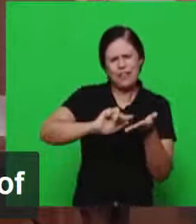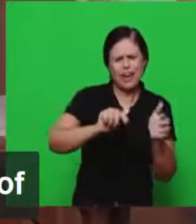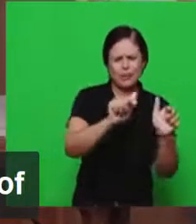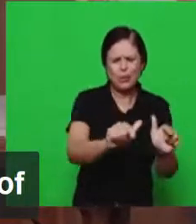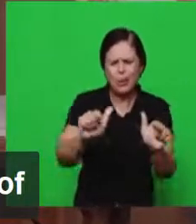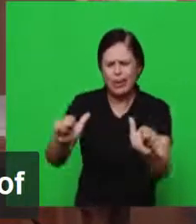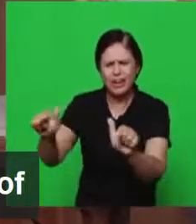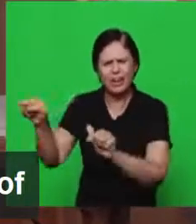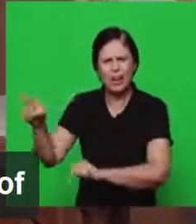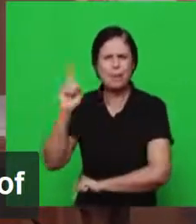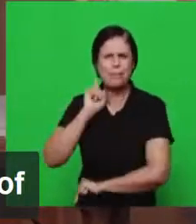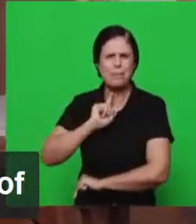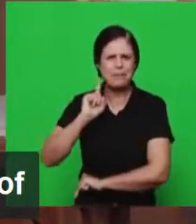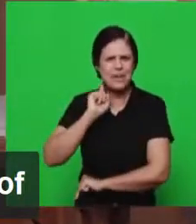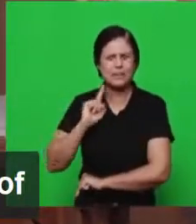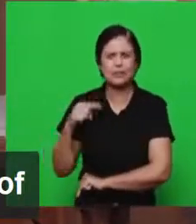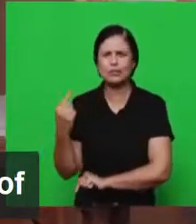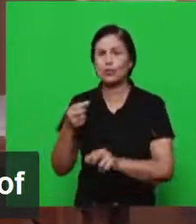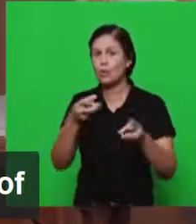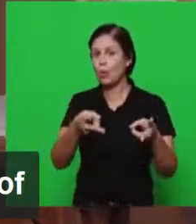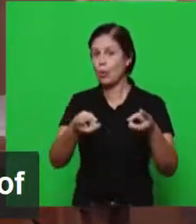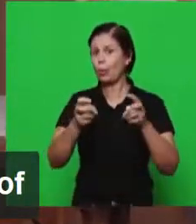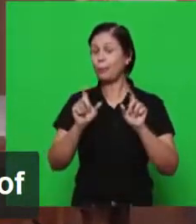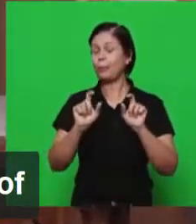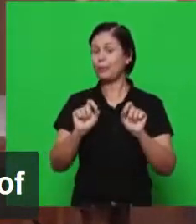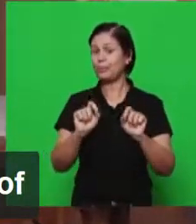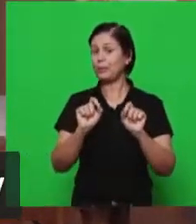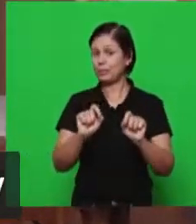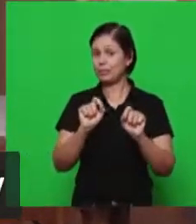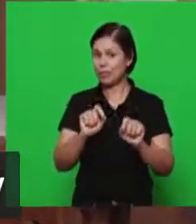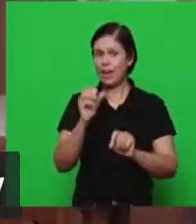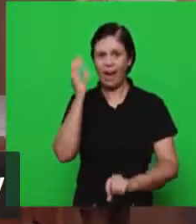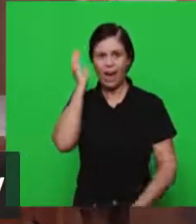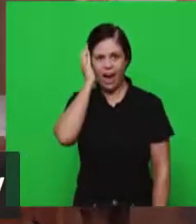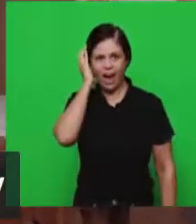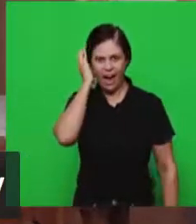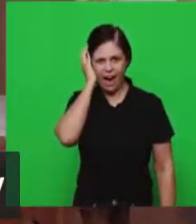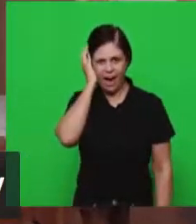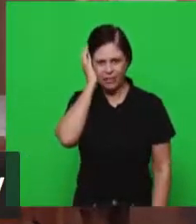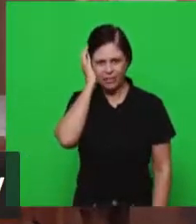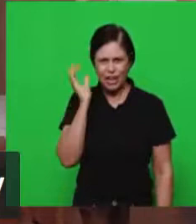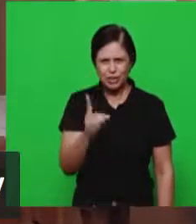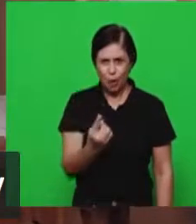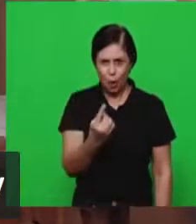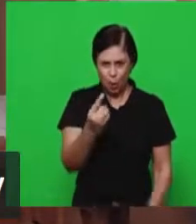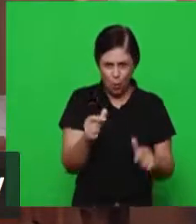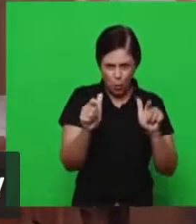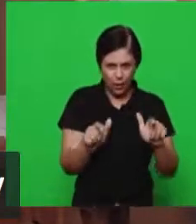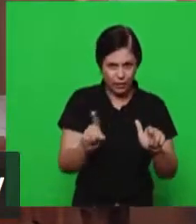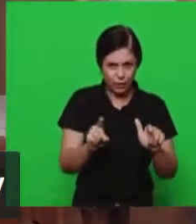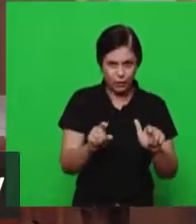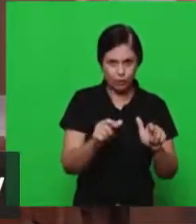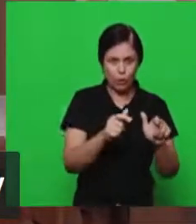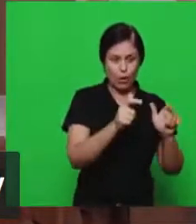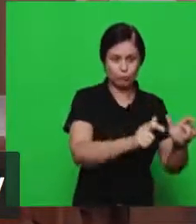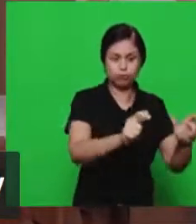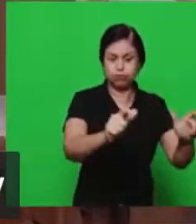e vimos que o alcance da nossa rádio ali tem sido muito grande.